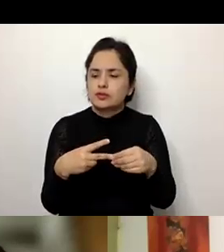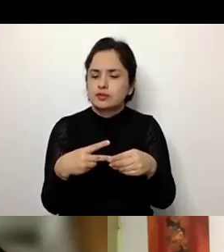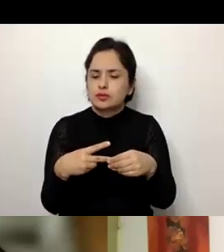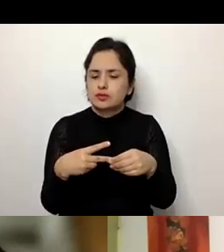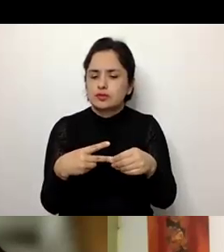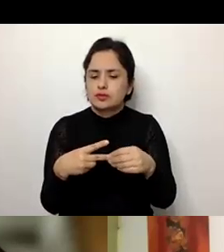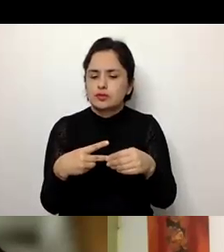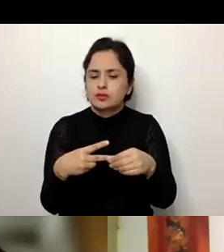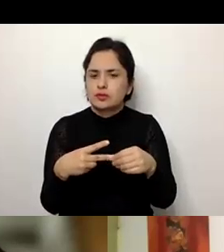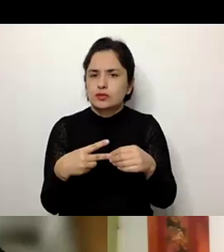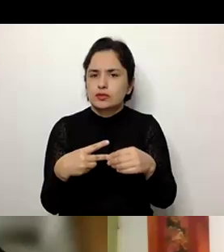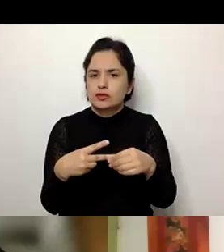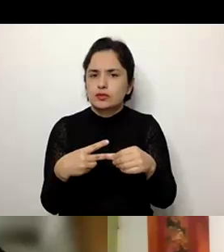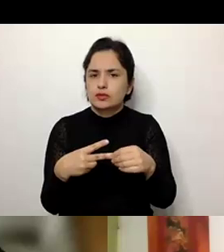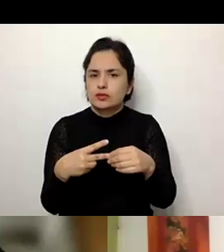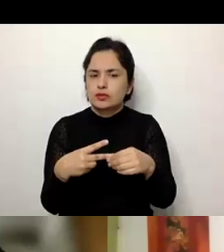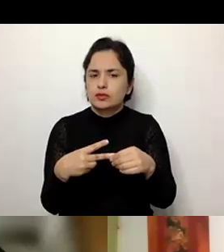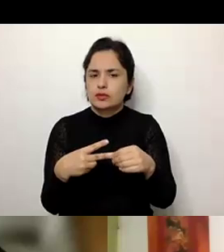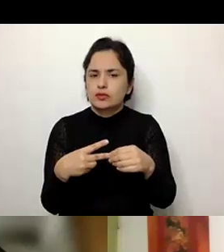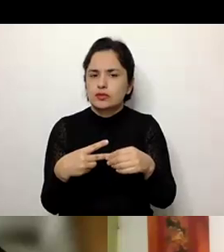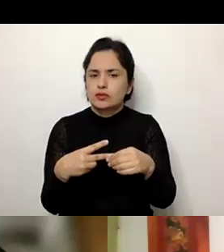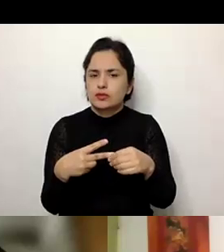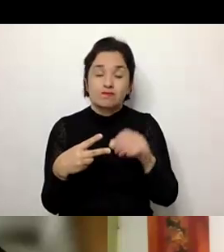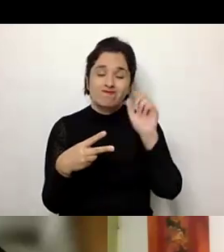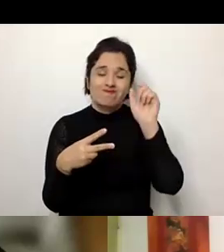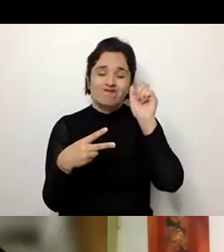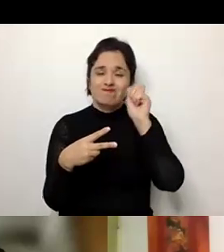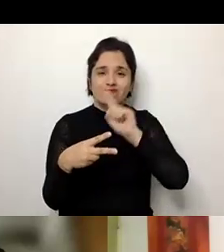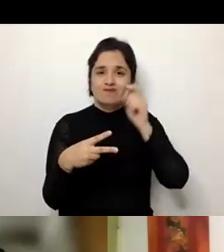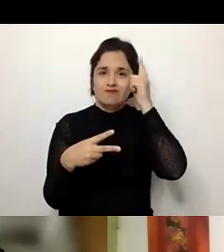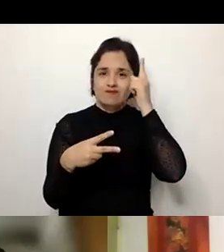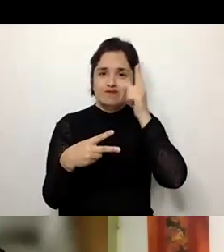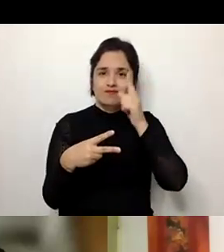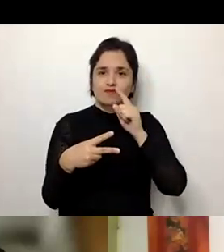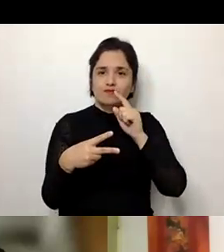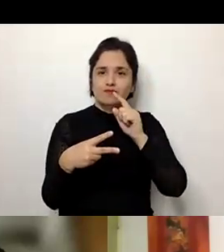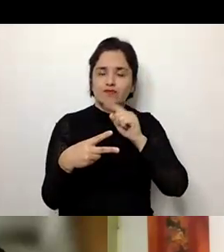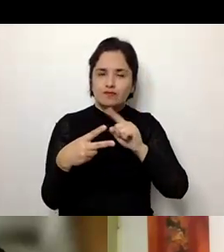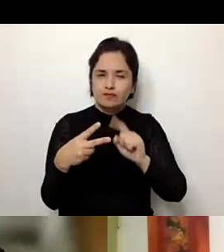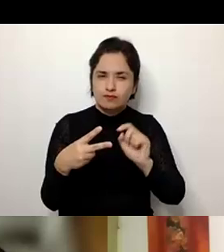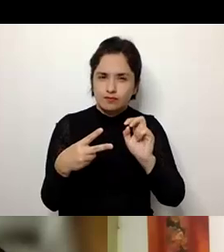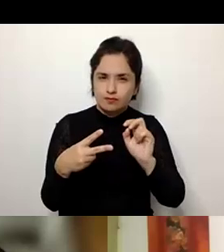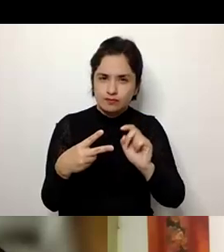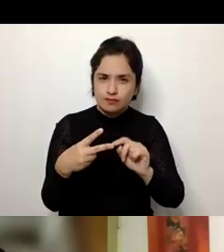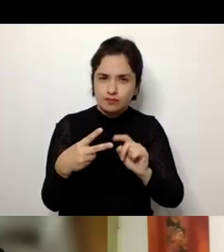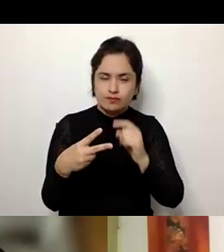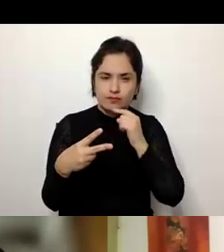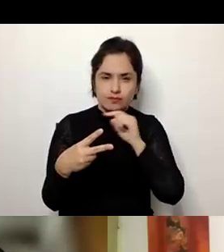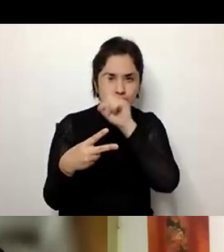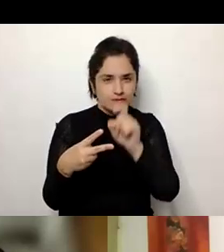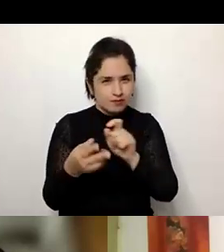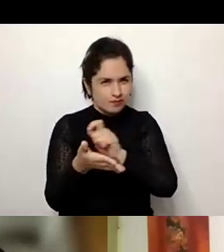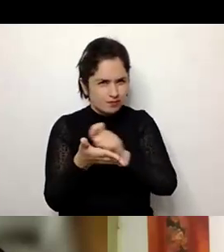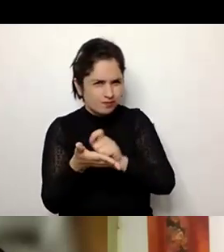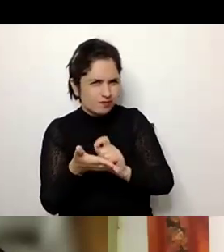Vou perguntar porque a segunda pergunta que eu acho que não entendi muito bem. A segunda pergunta, está bem escrita, alguém lhe